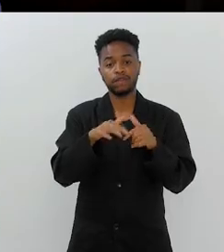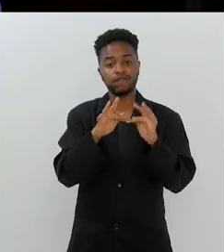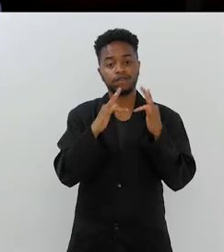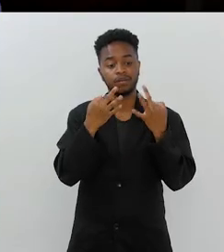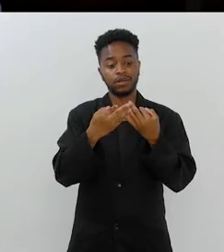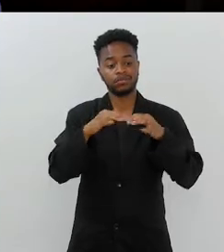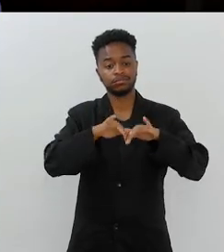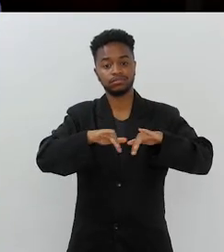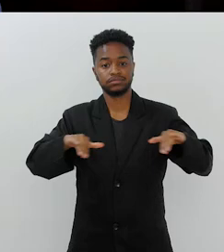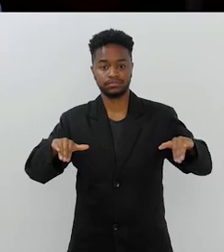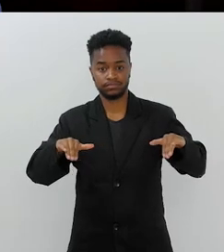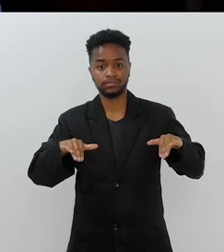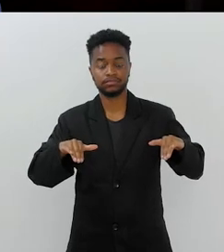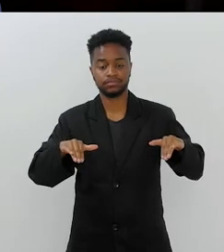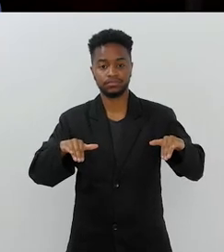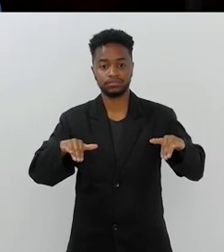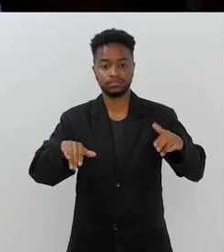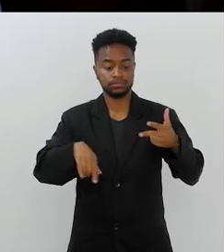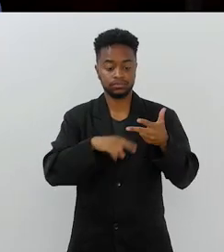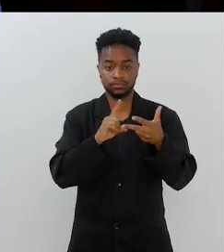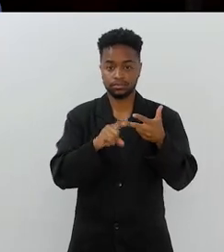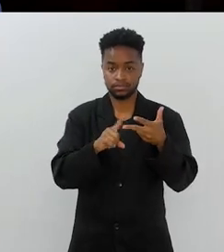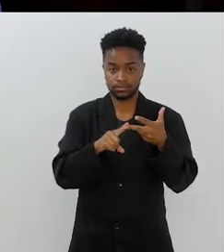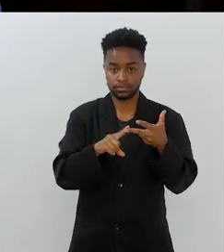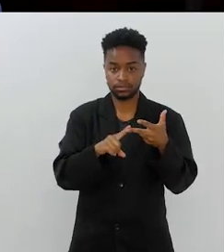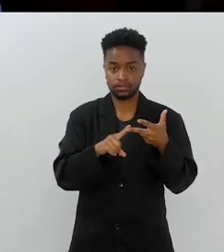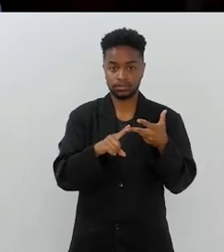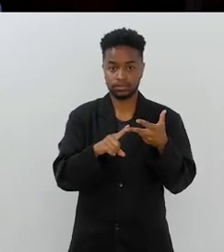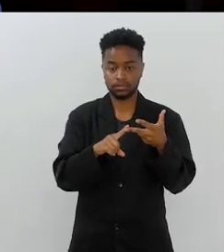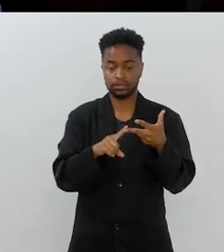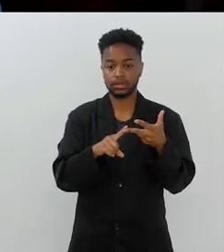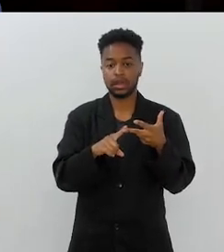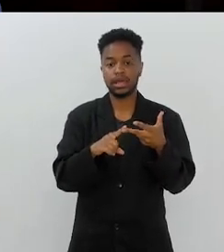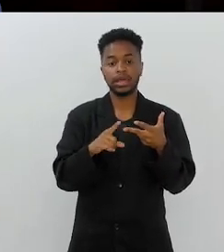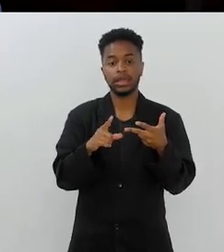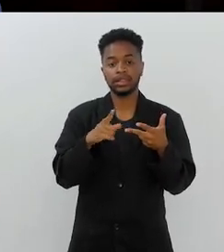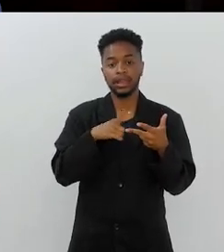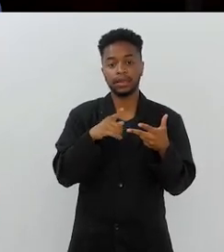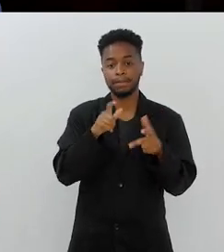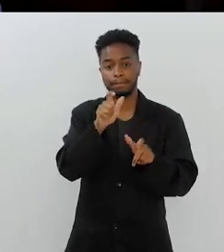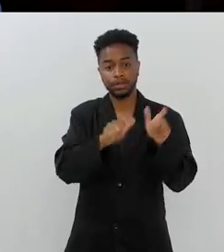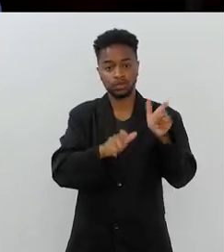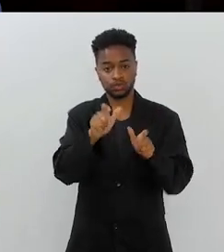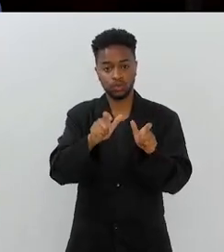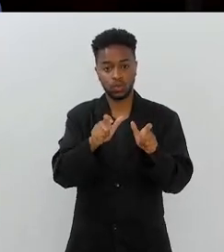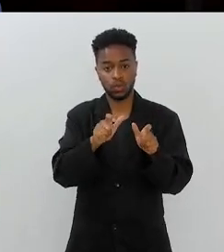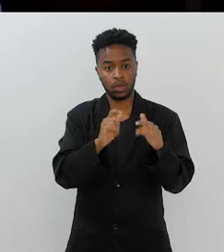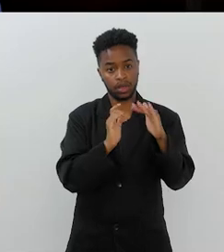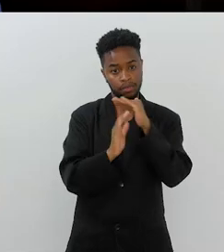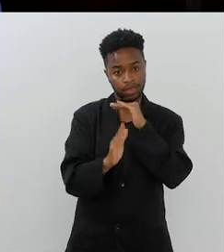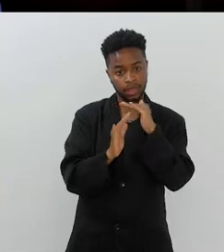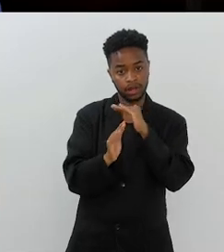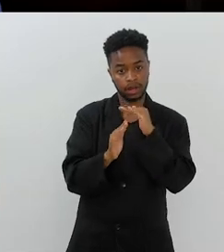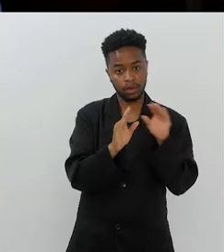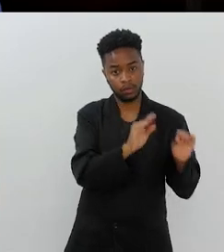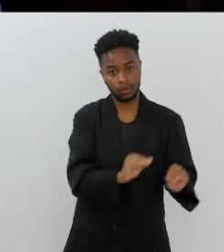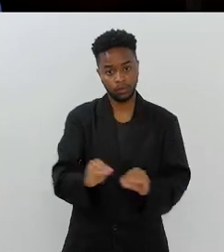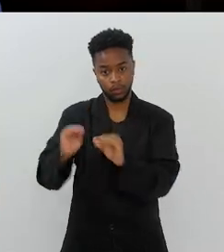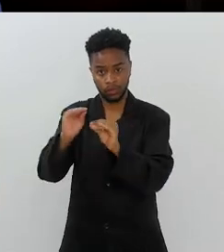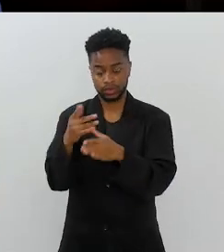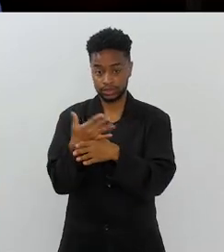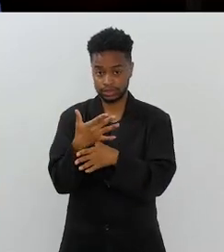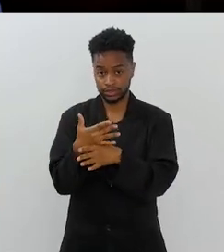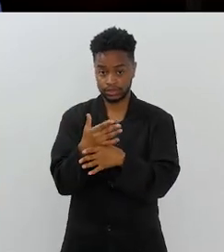desagregação familiar. Perfeito. Depois vêm as pessoas que migram de uma